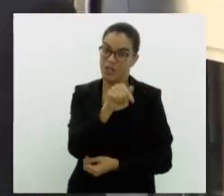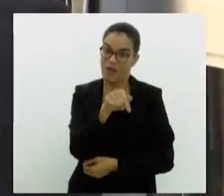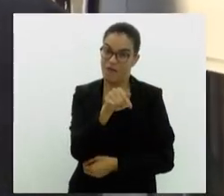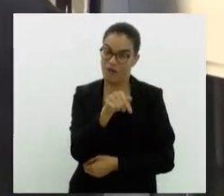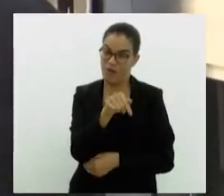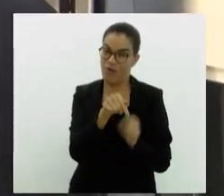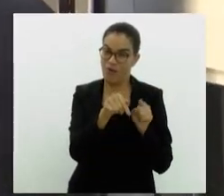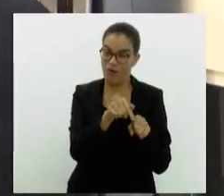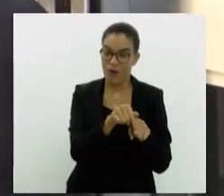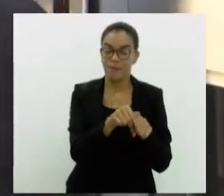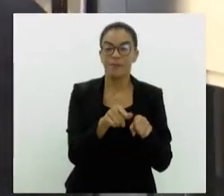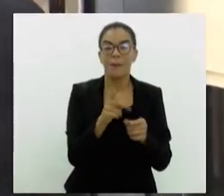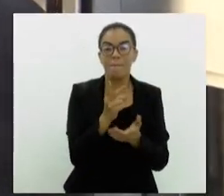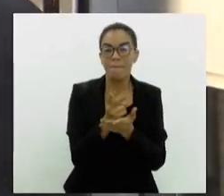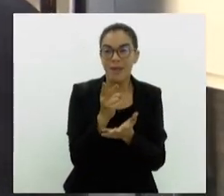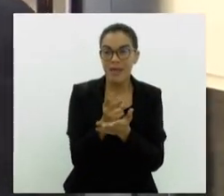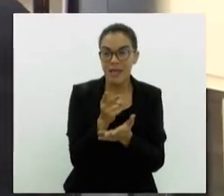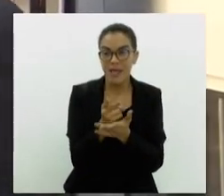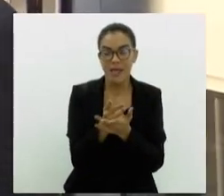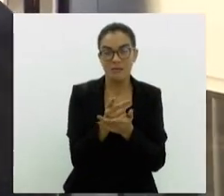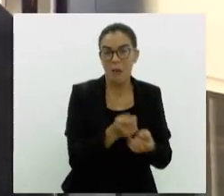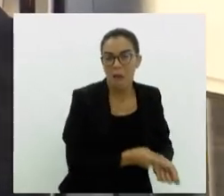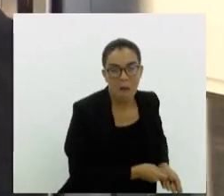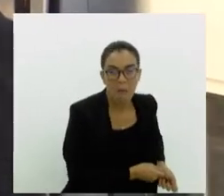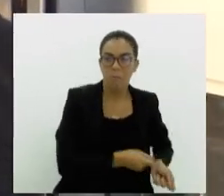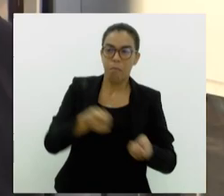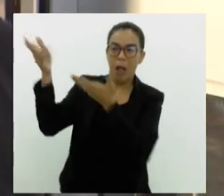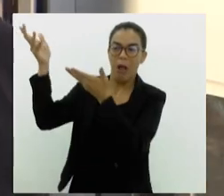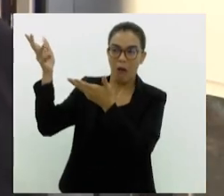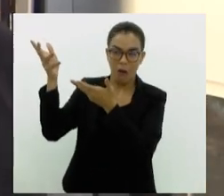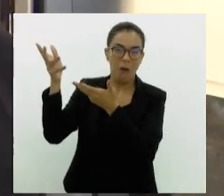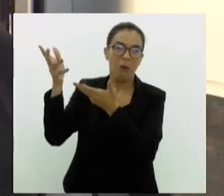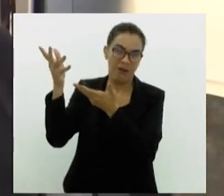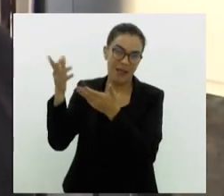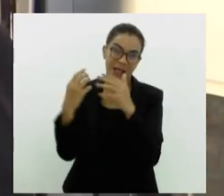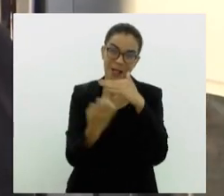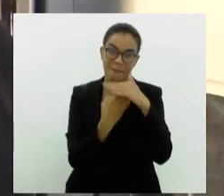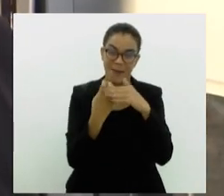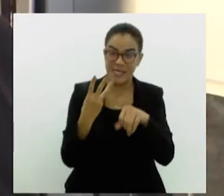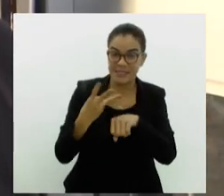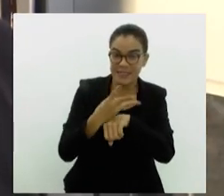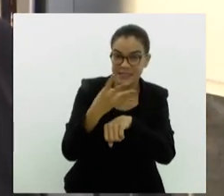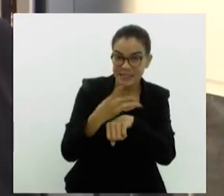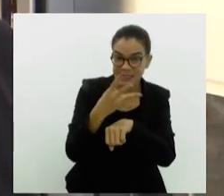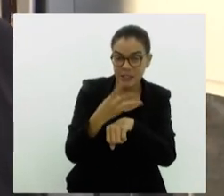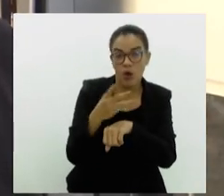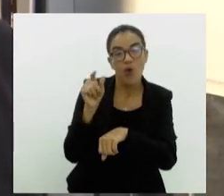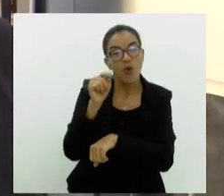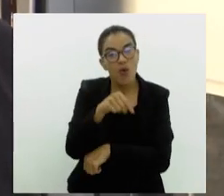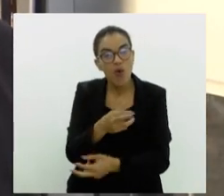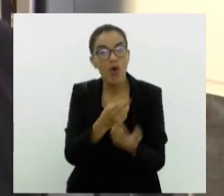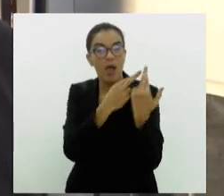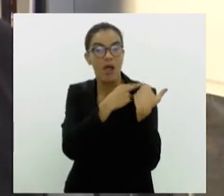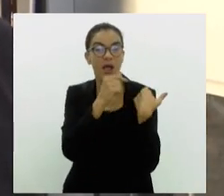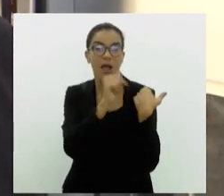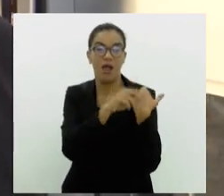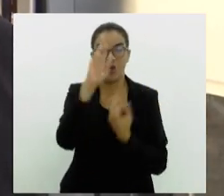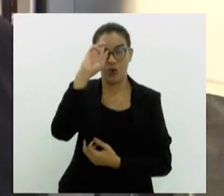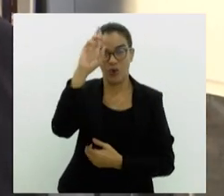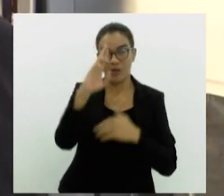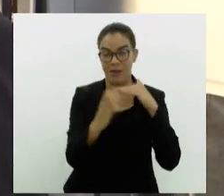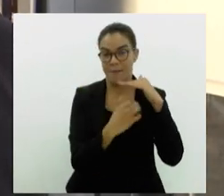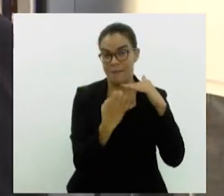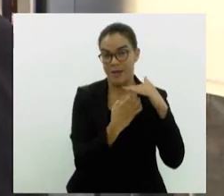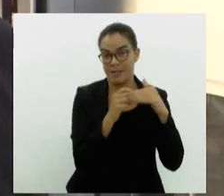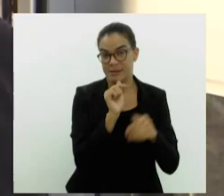ainda que a entrega tenha sido realizada por meio de uma empresa terceirizada, o fornecedor é responsável pela atitude dessa